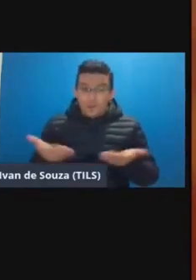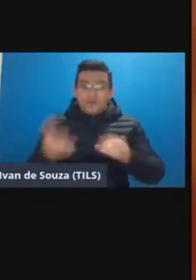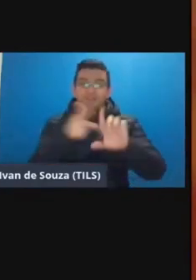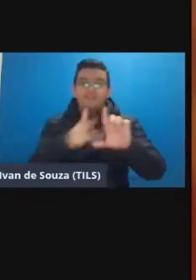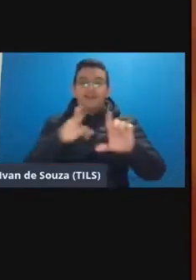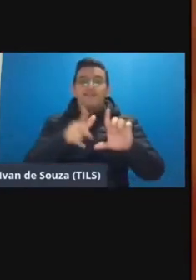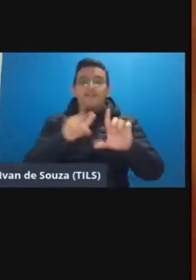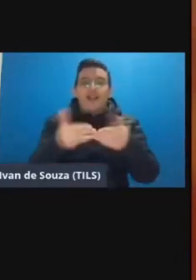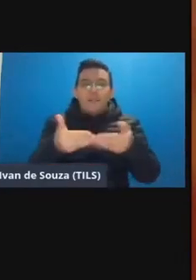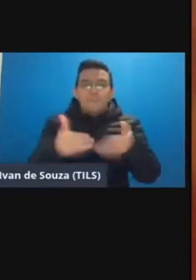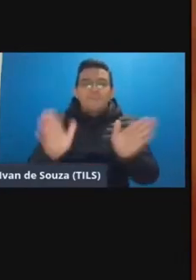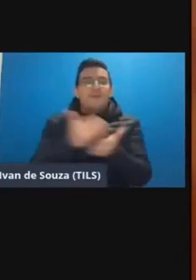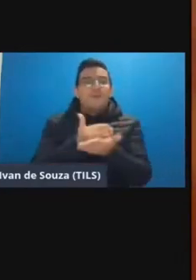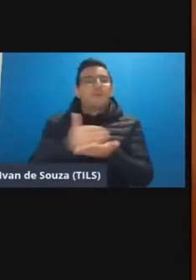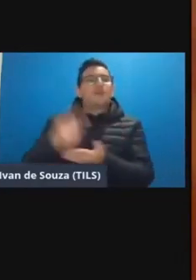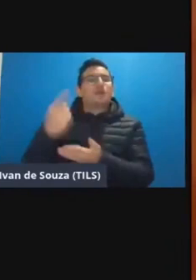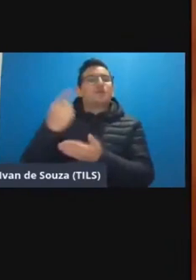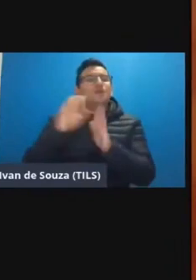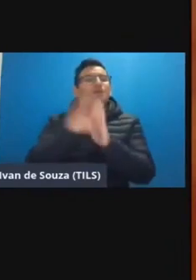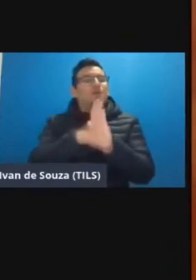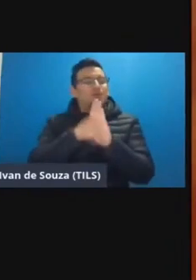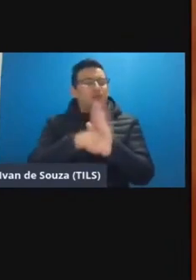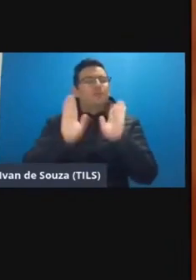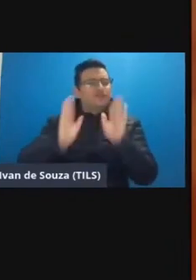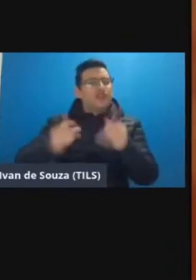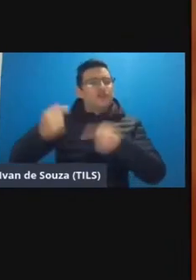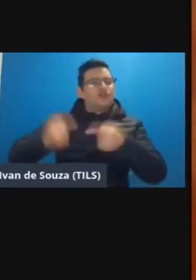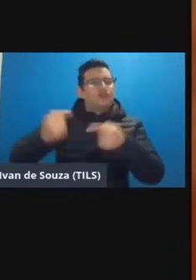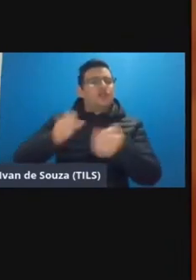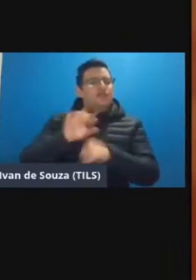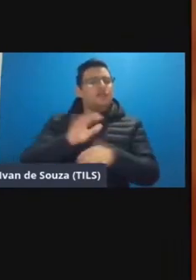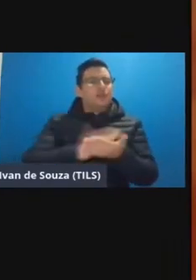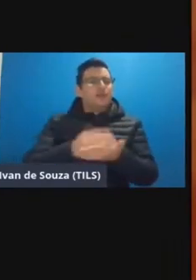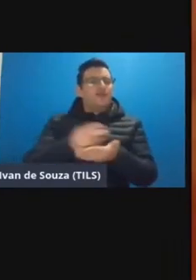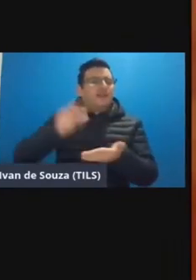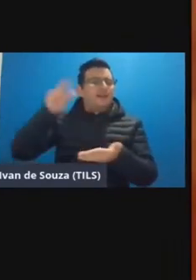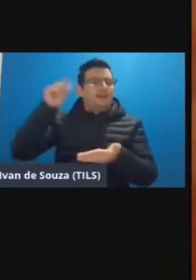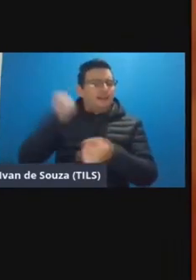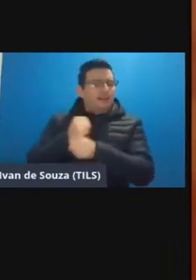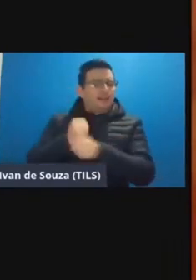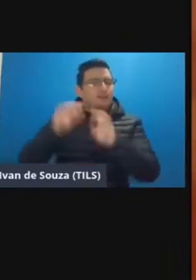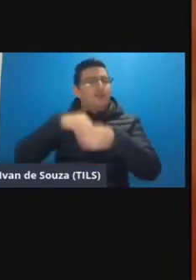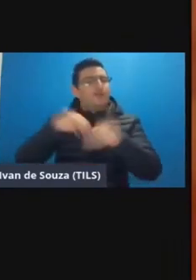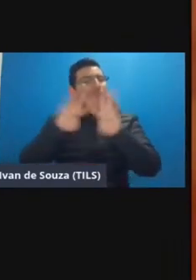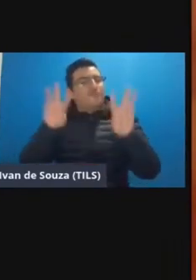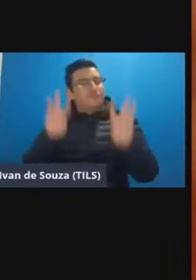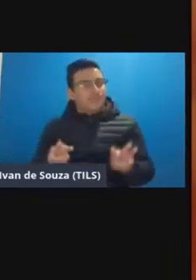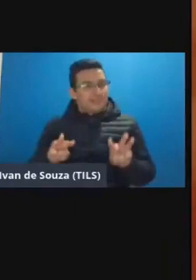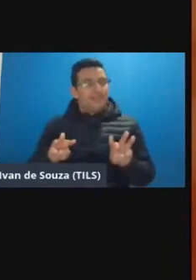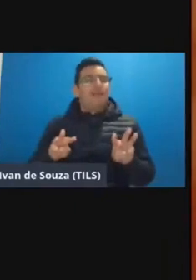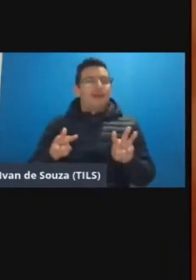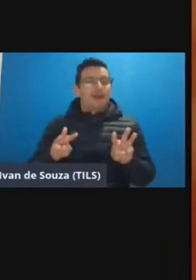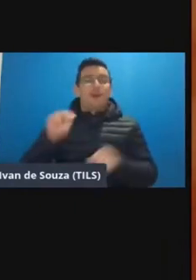Live vai inaugurar os primeiros conceitos a gente já vem discutindo ensino híbrido há muito tempo na Federal né a